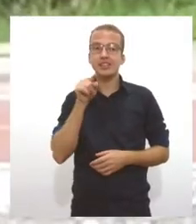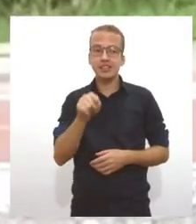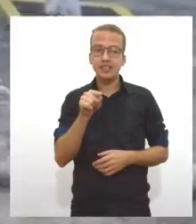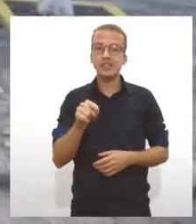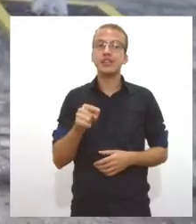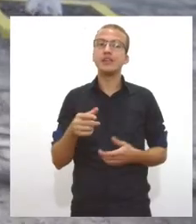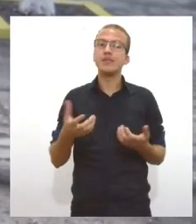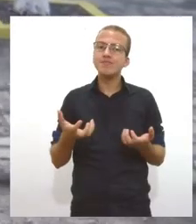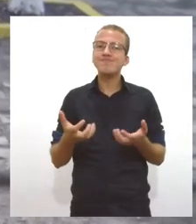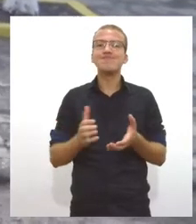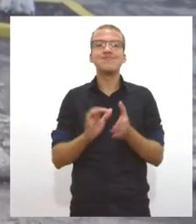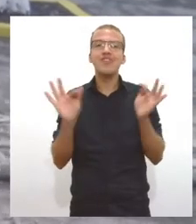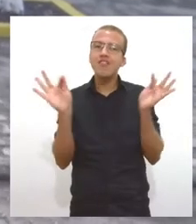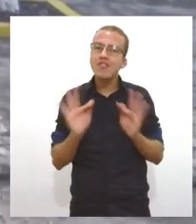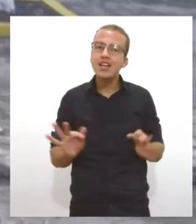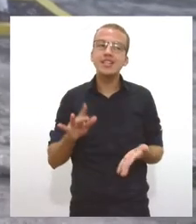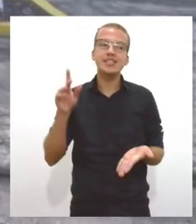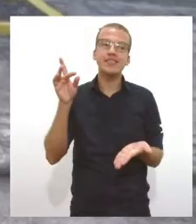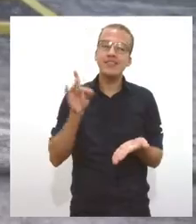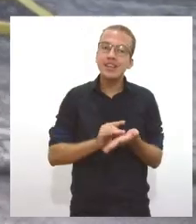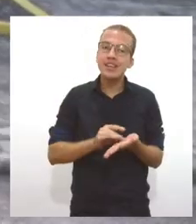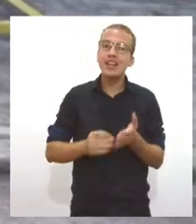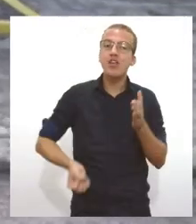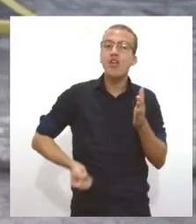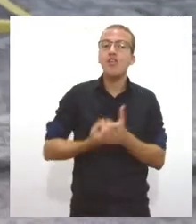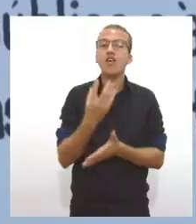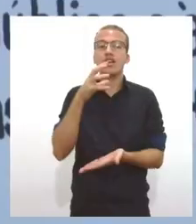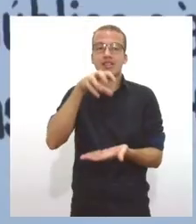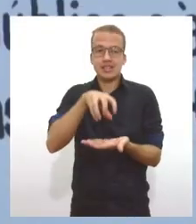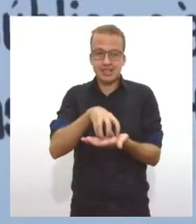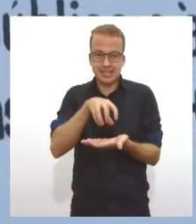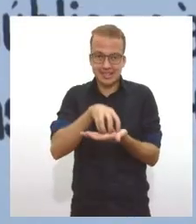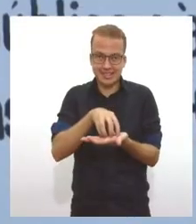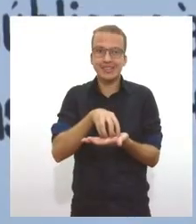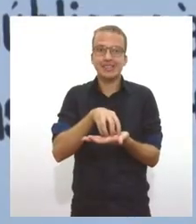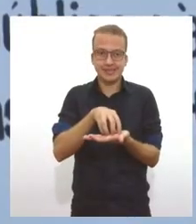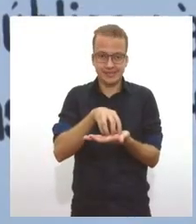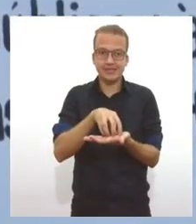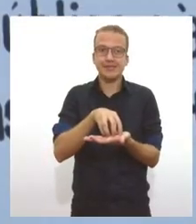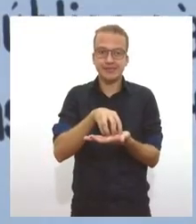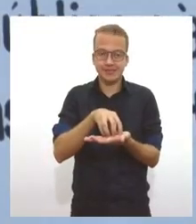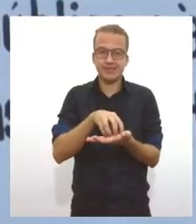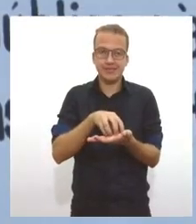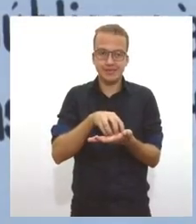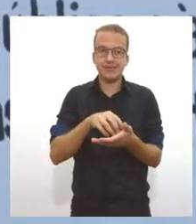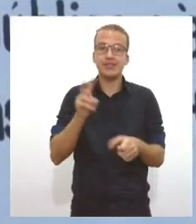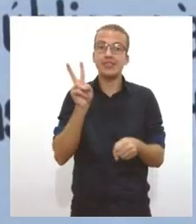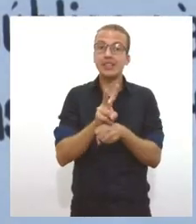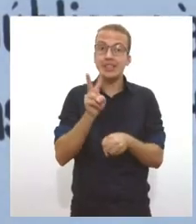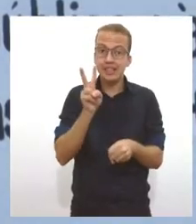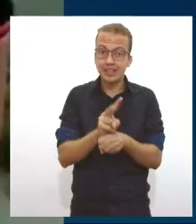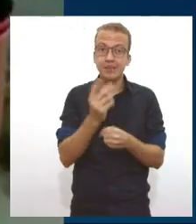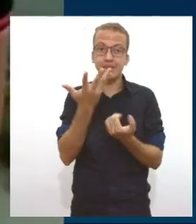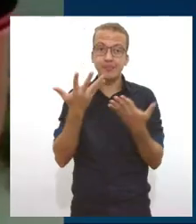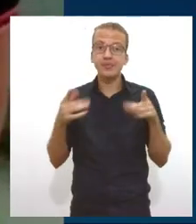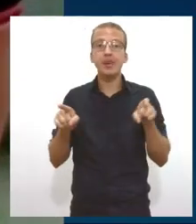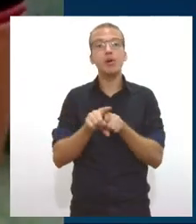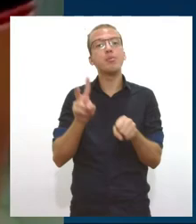contentamento com a instalação da Delegacia de Crimes Ambientais e Proteção Animal, a DEPAMA.